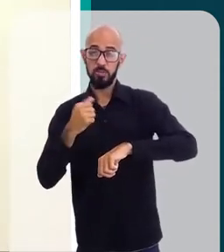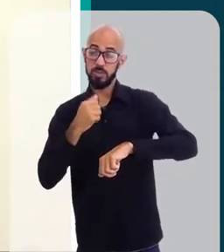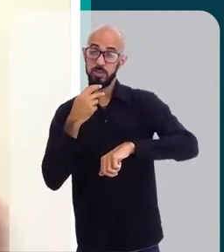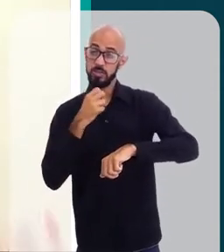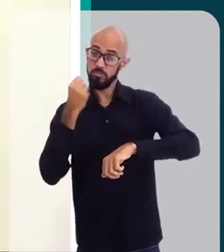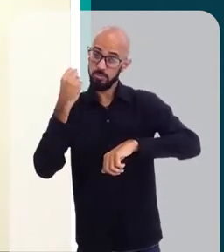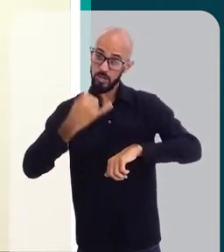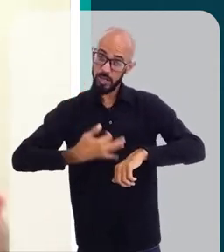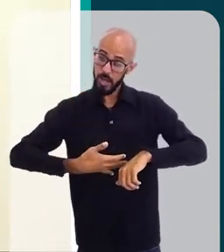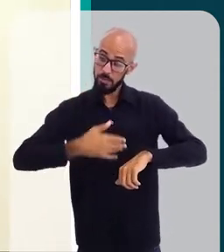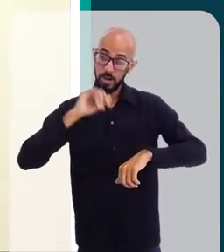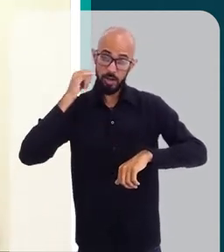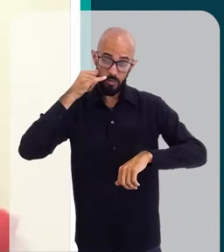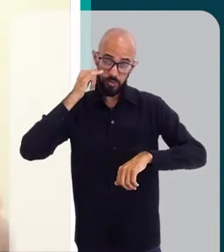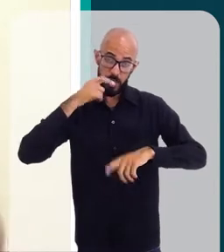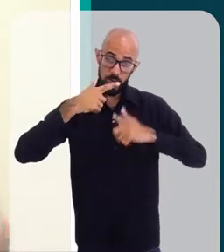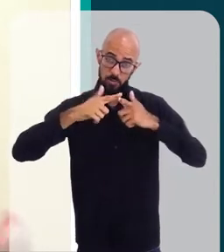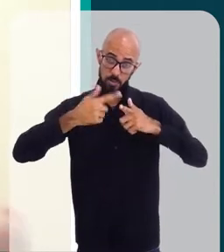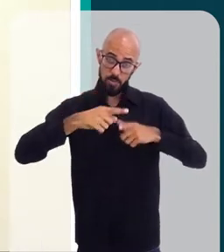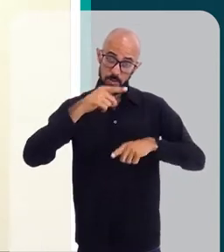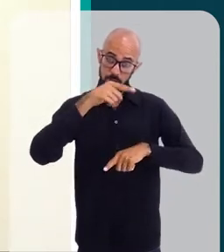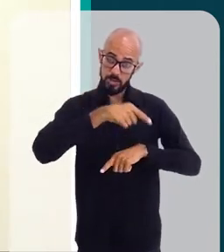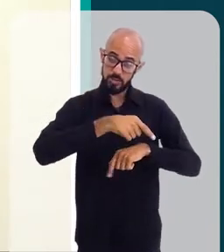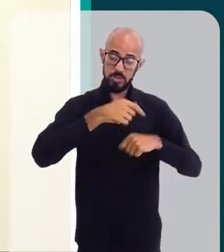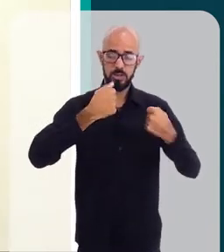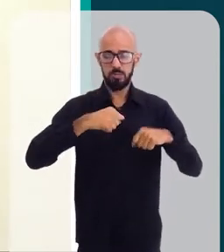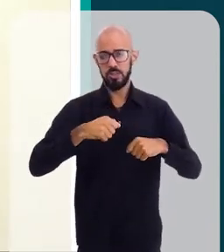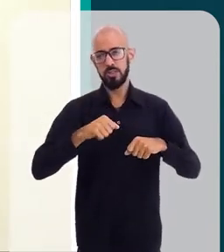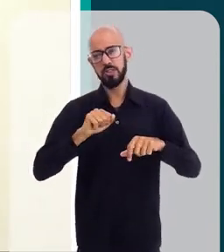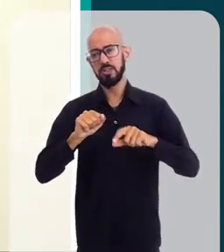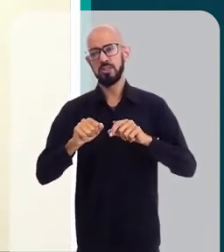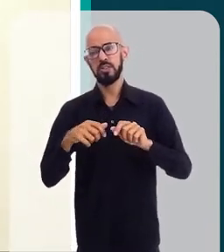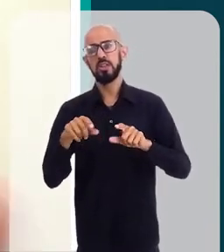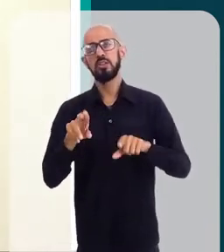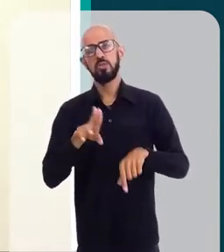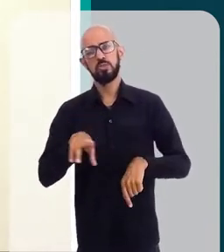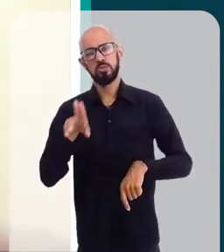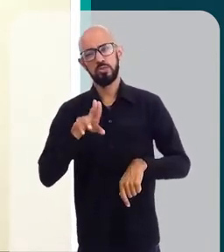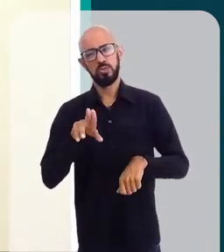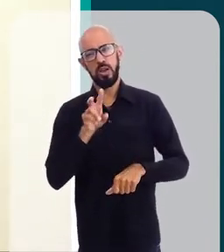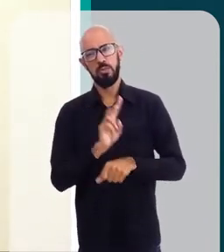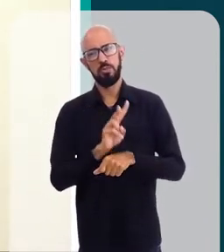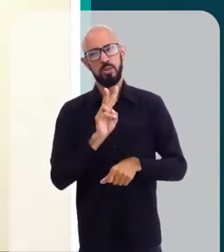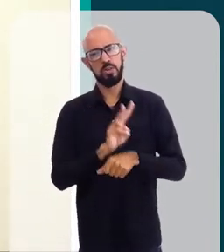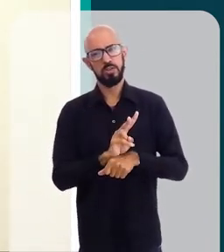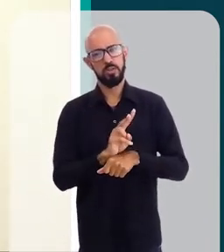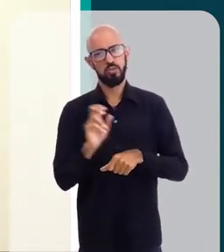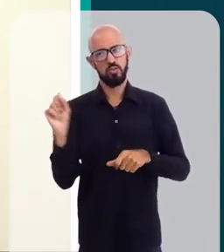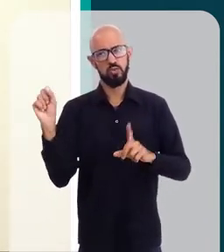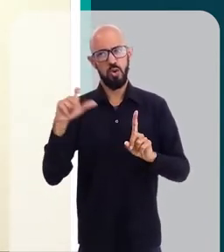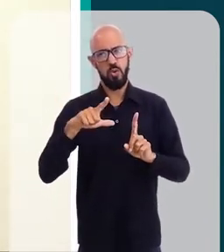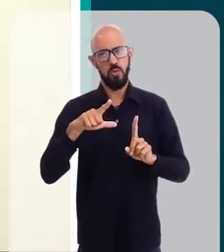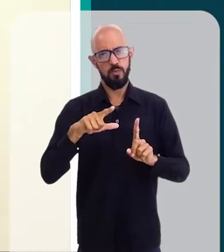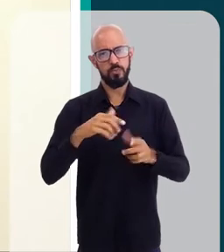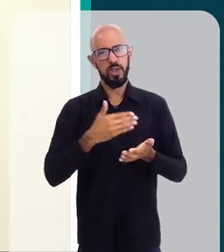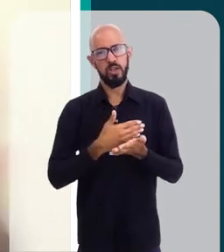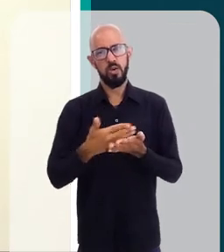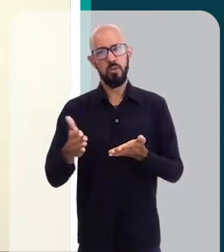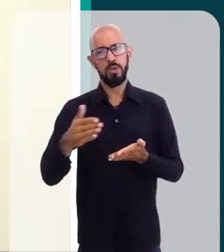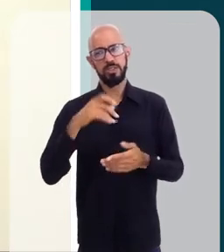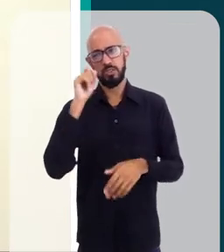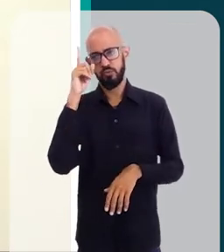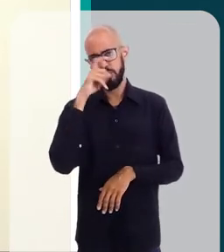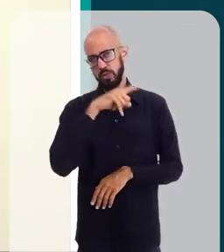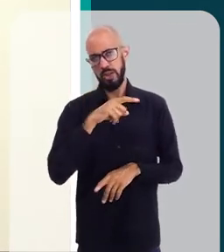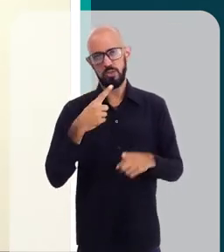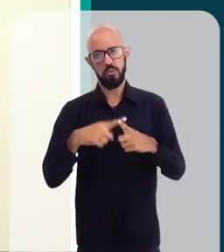para aquilo não piorar e não manchar, ele tem que colocar no estilo de vida dele o uso do protetor solar. E é aí